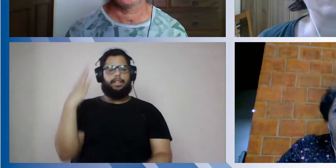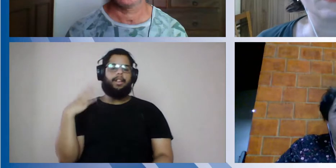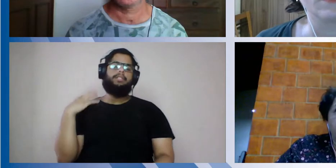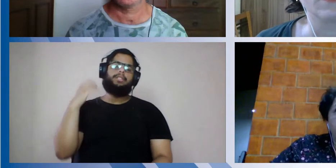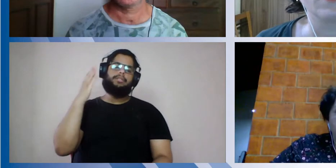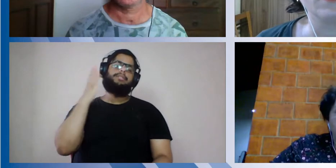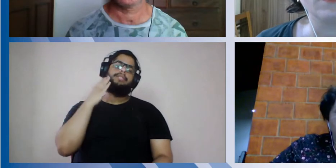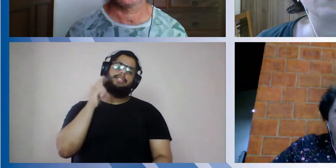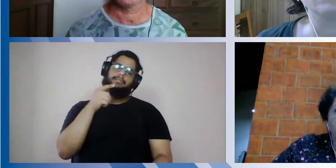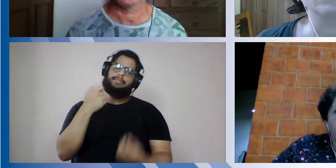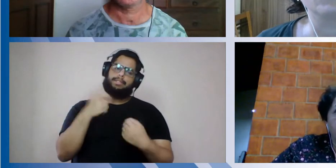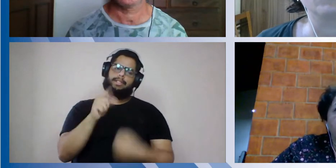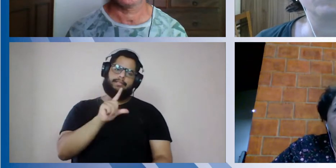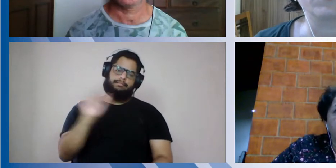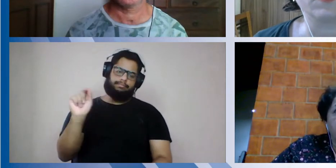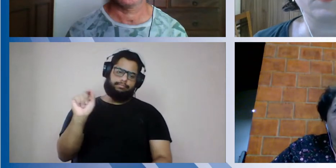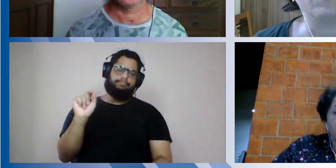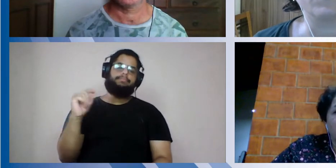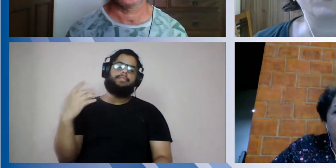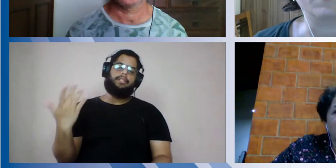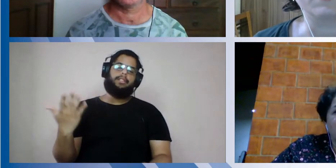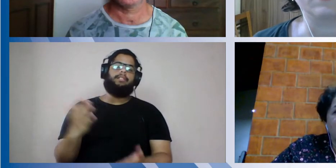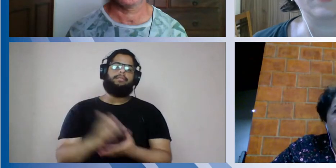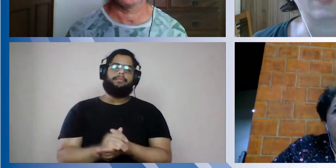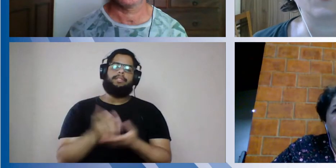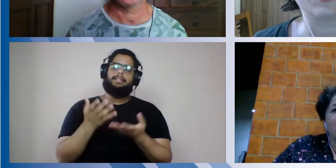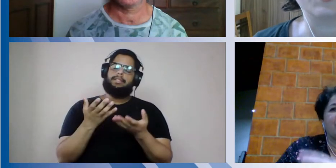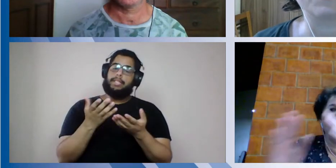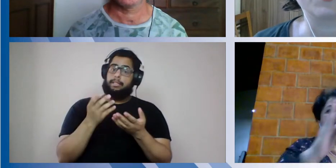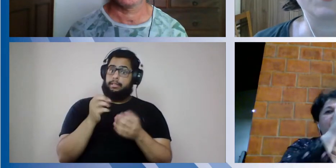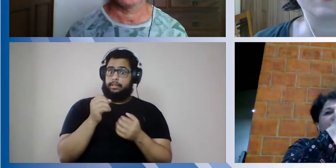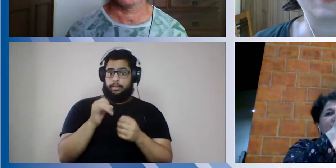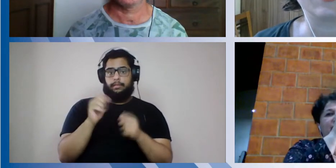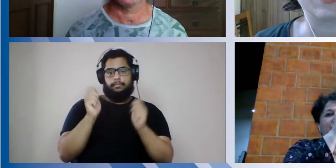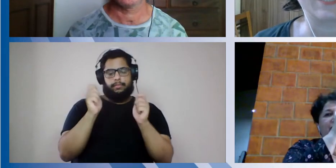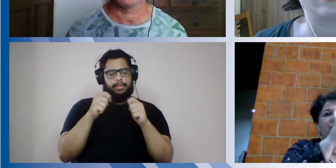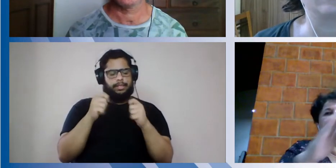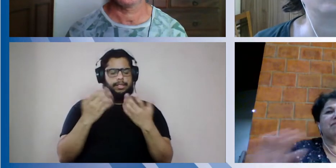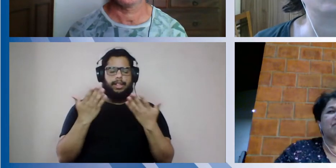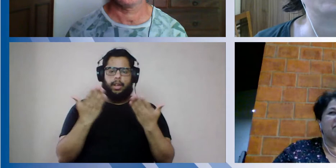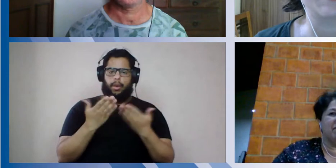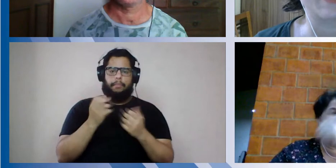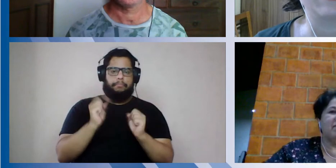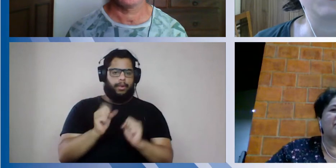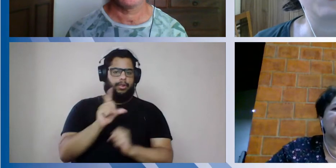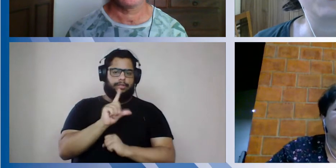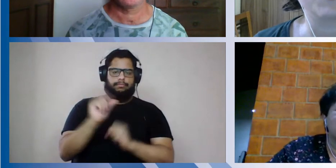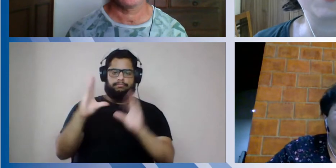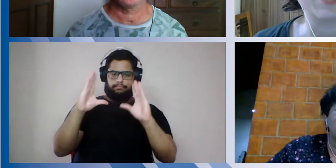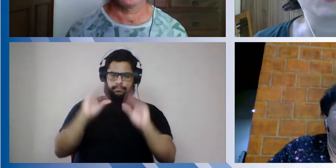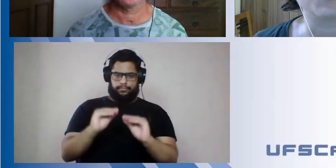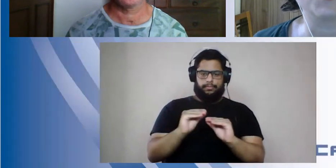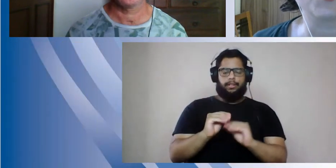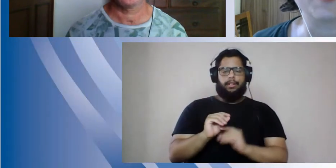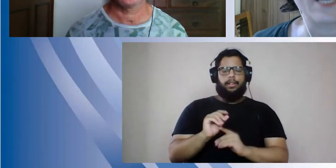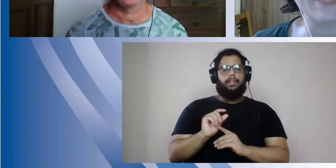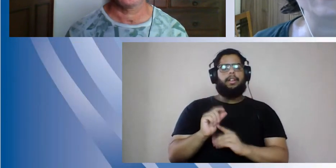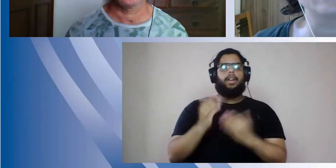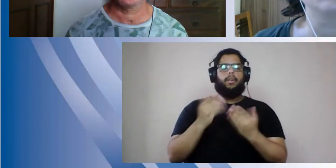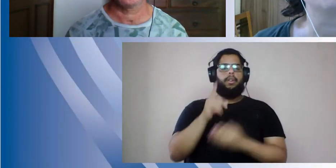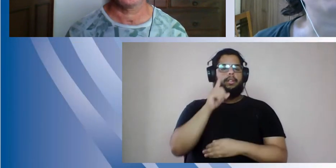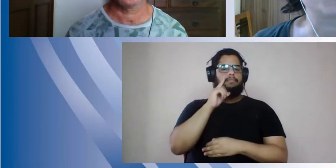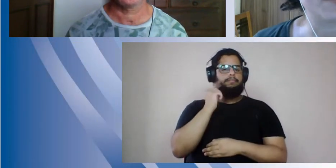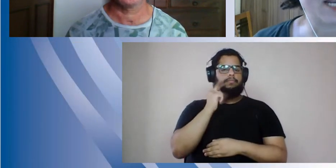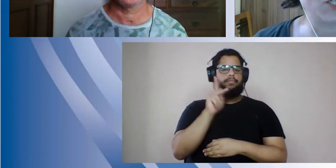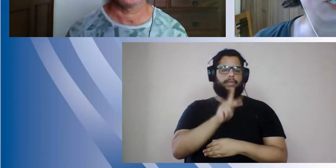que você precisa ir, então, se você precisar, agora já pode se retirar aqui, a gente encerra ainda com o professor Bernardino. Muito